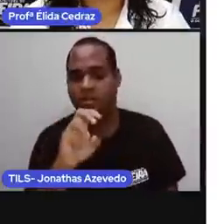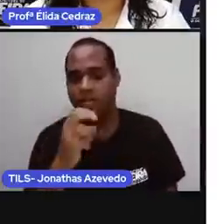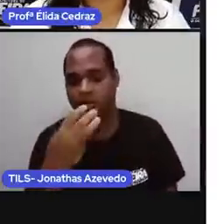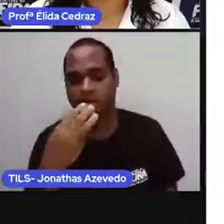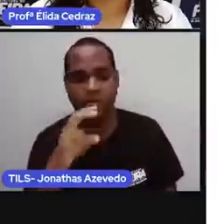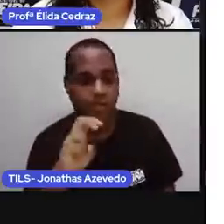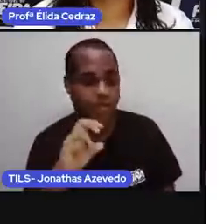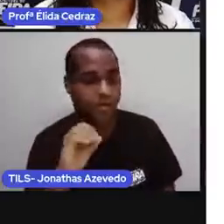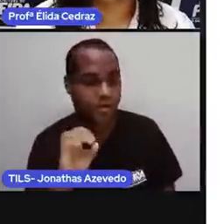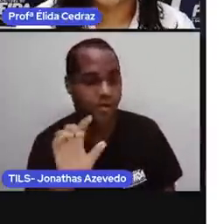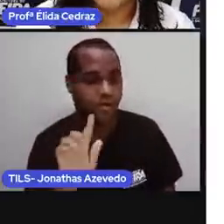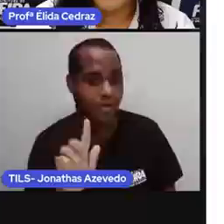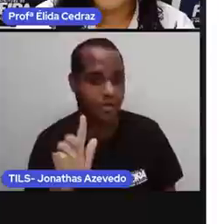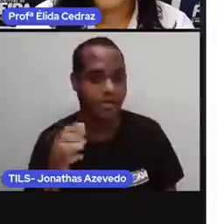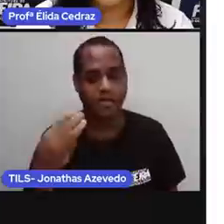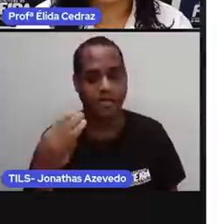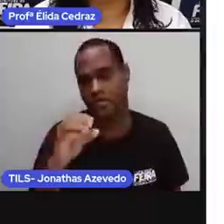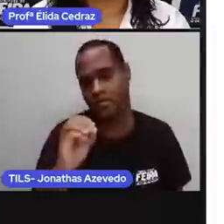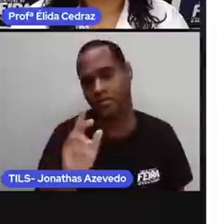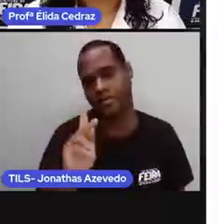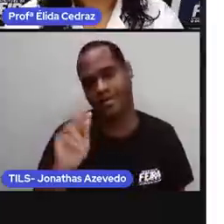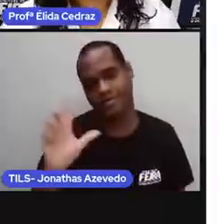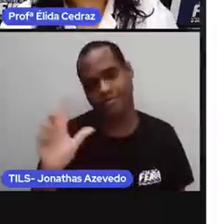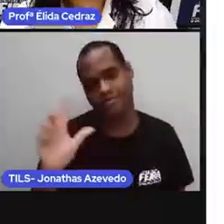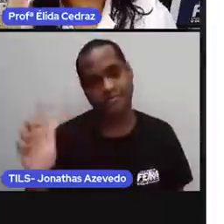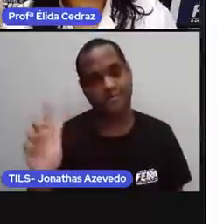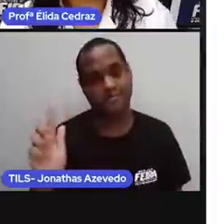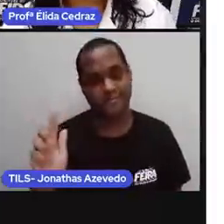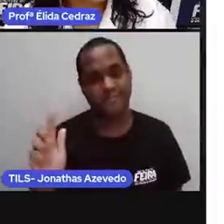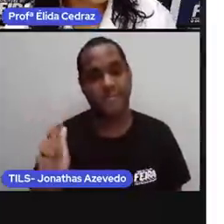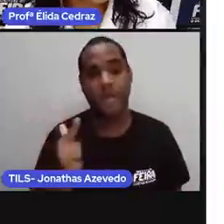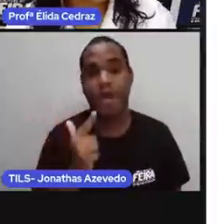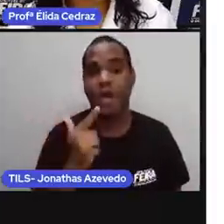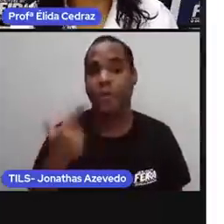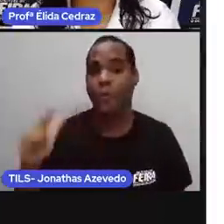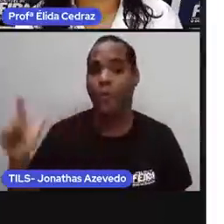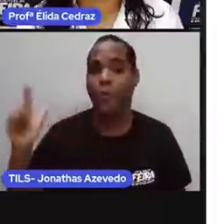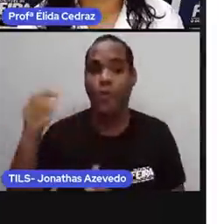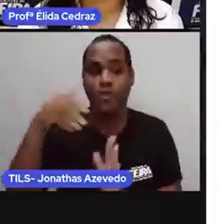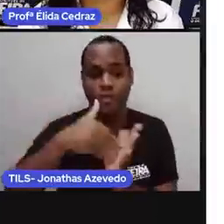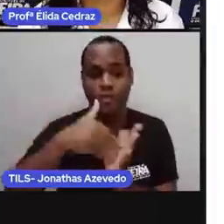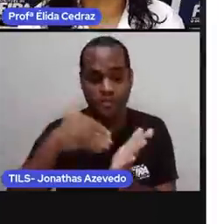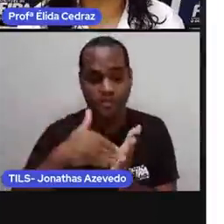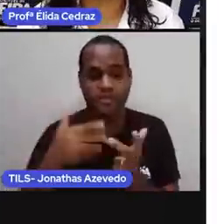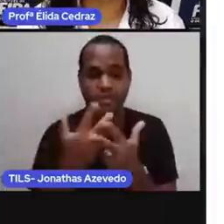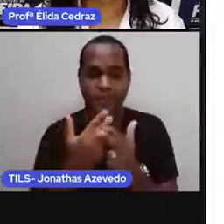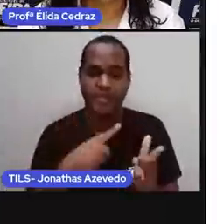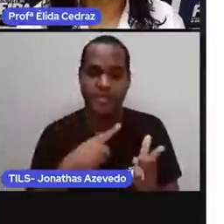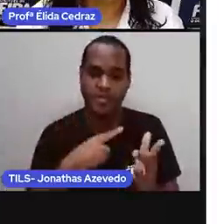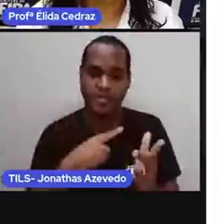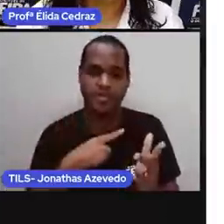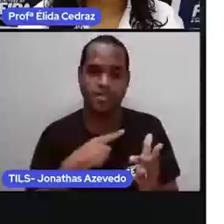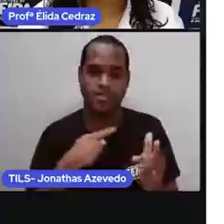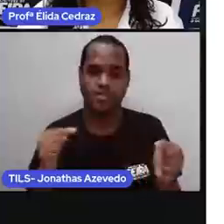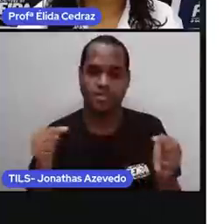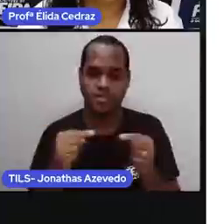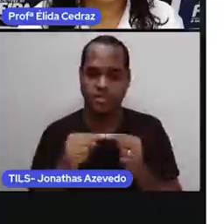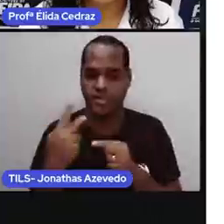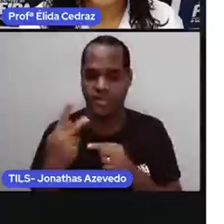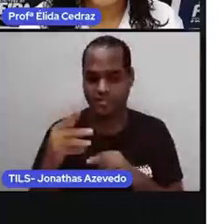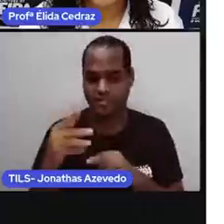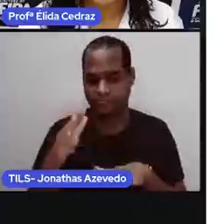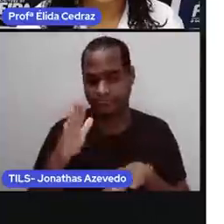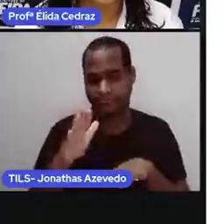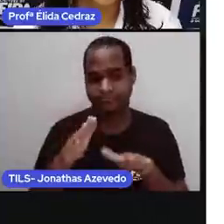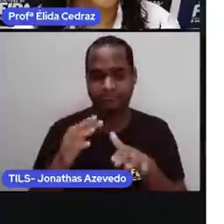gramas e 30 quilos. E na última coluna, você tem a estimativa do tempo de vida.